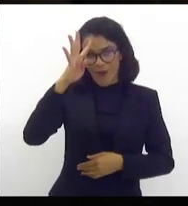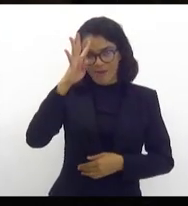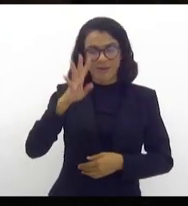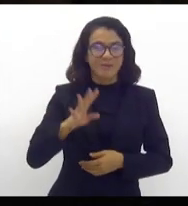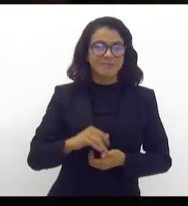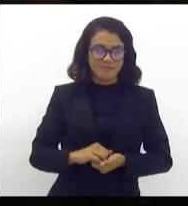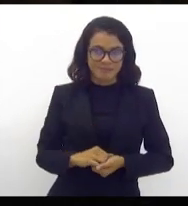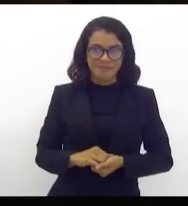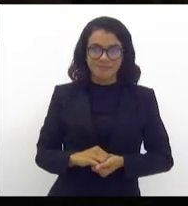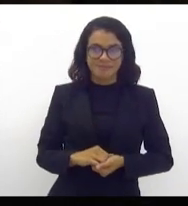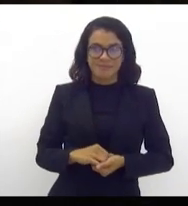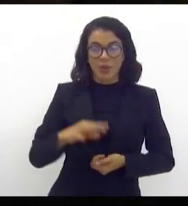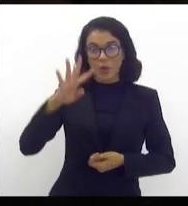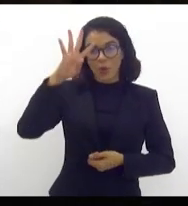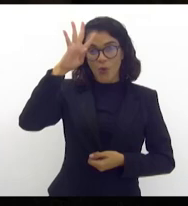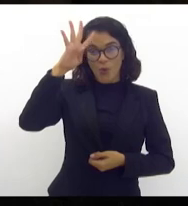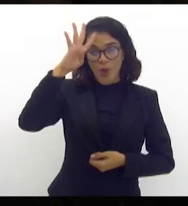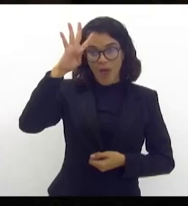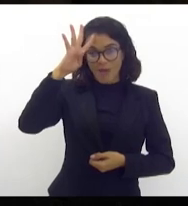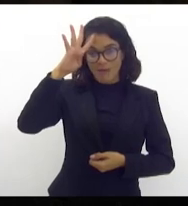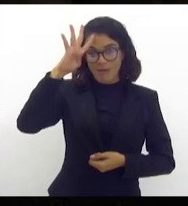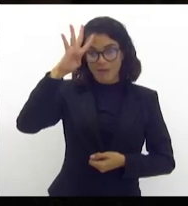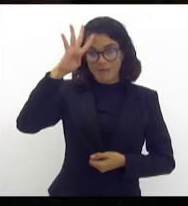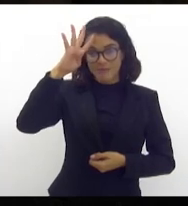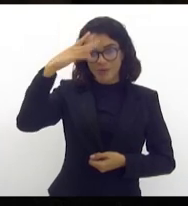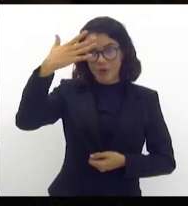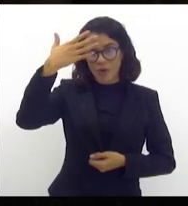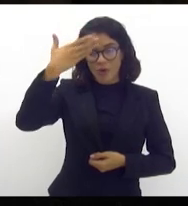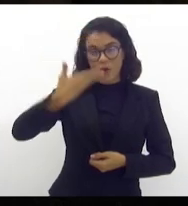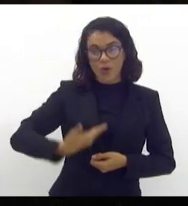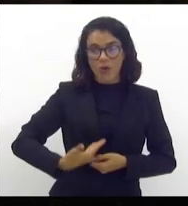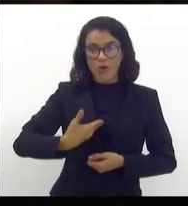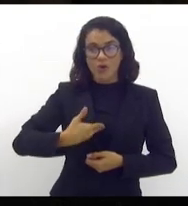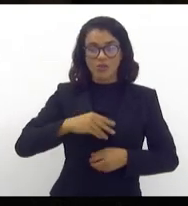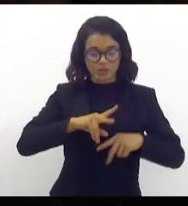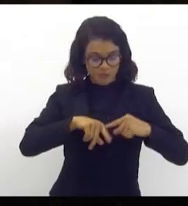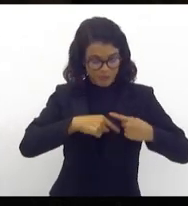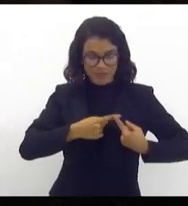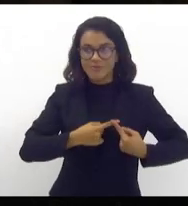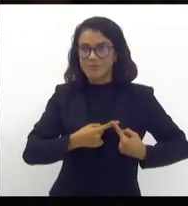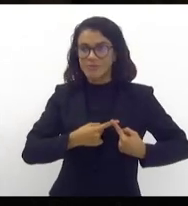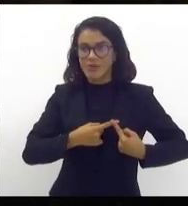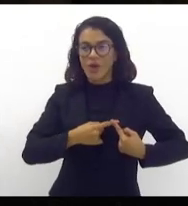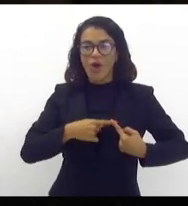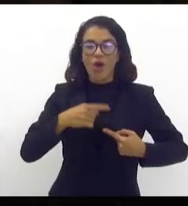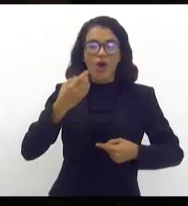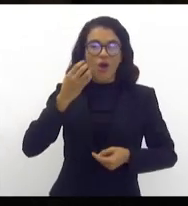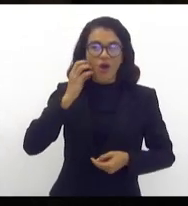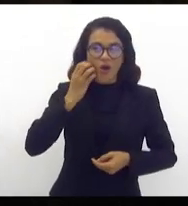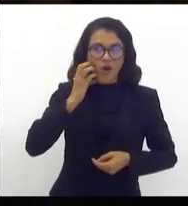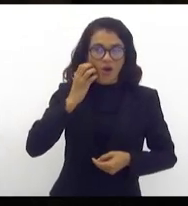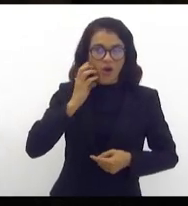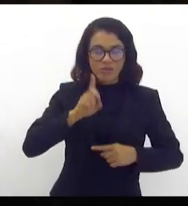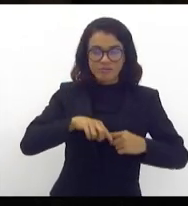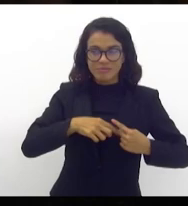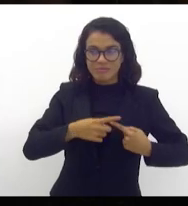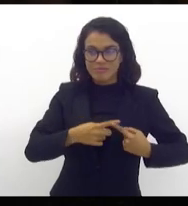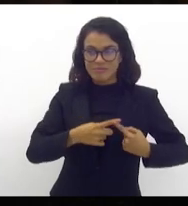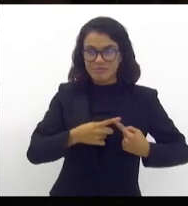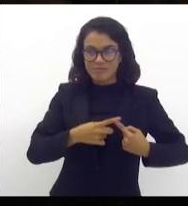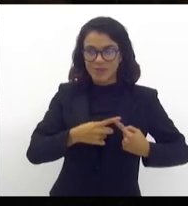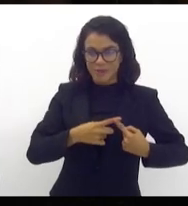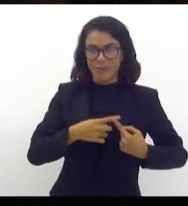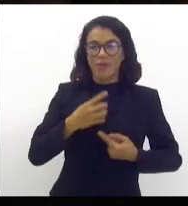estou aqui com uma fita rosa, uma fita rosa,